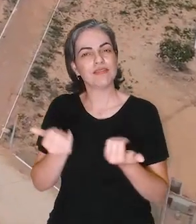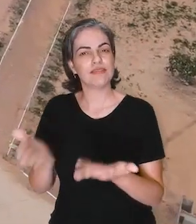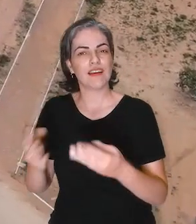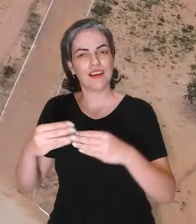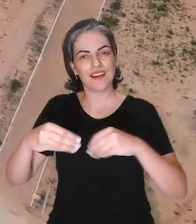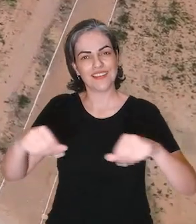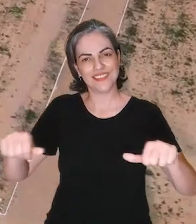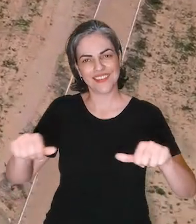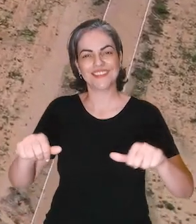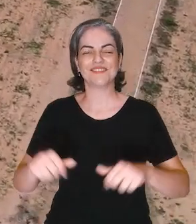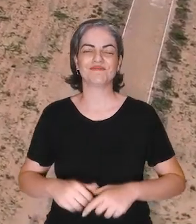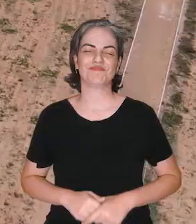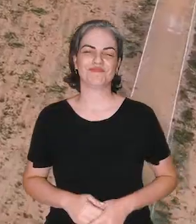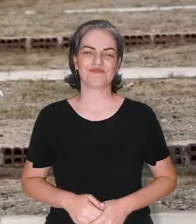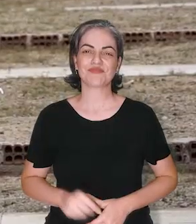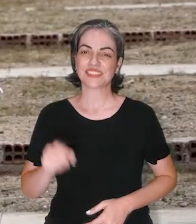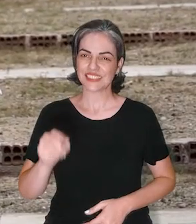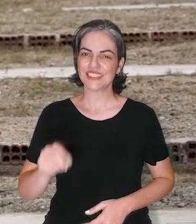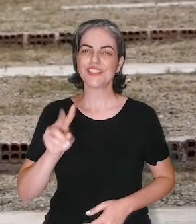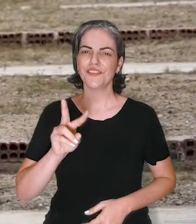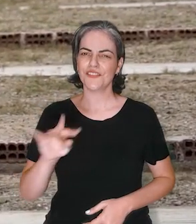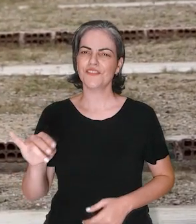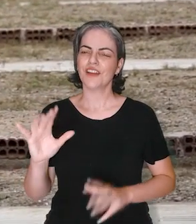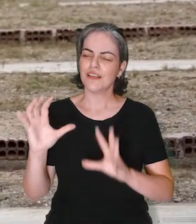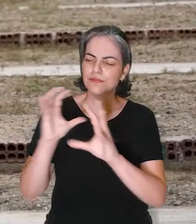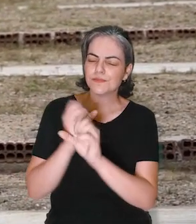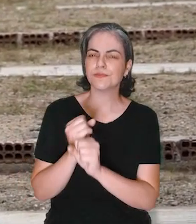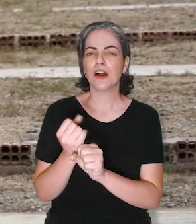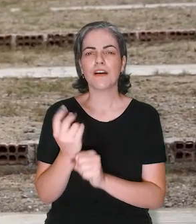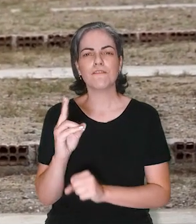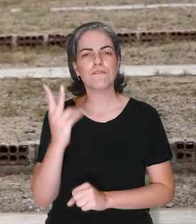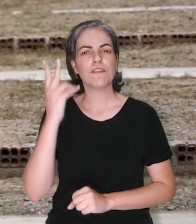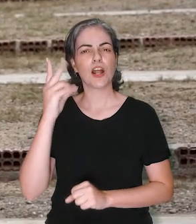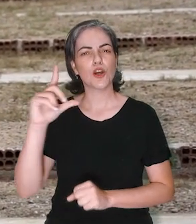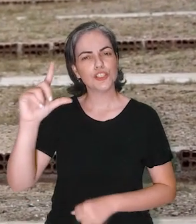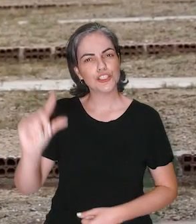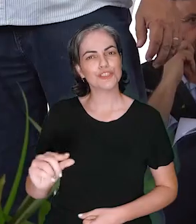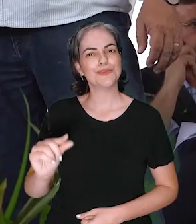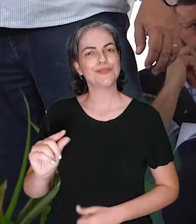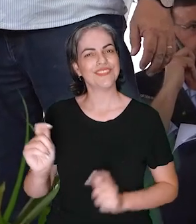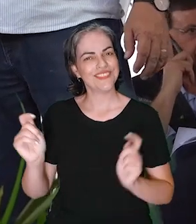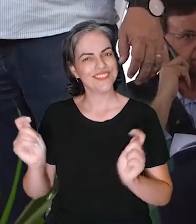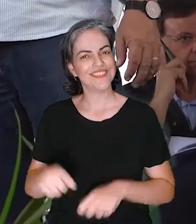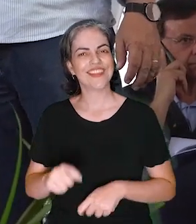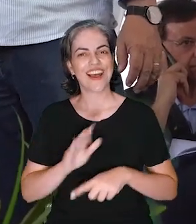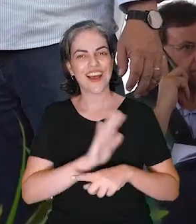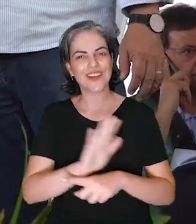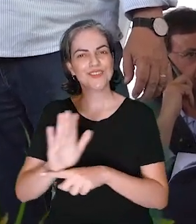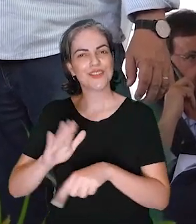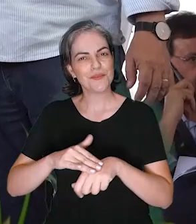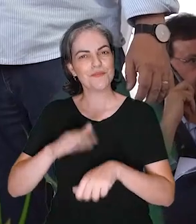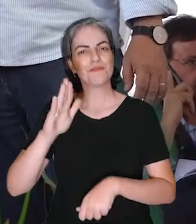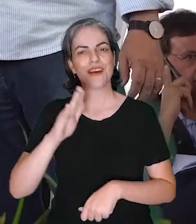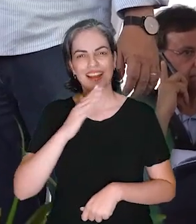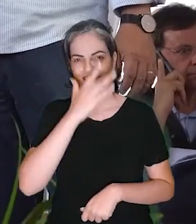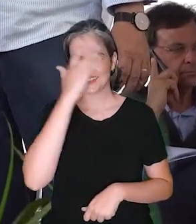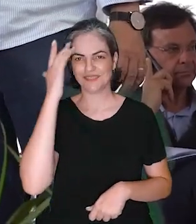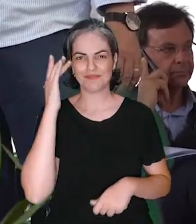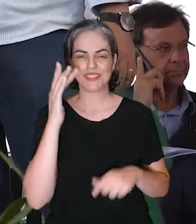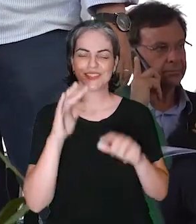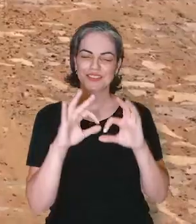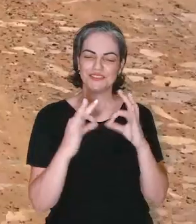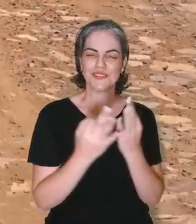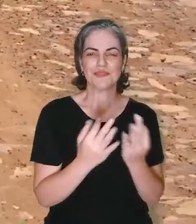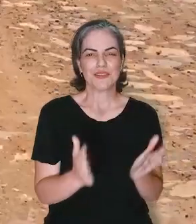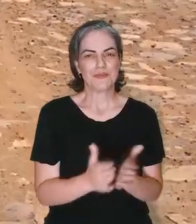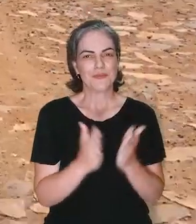de um terreno para o empreendimento. Isso reduzirá o valor a ser financiado, tornando possível alcançar famílias de mais baixa